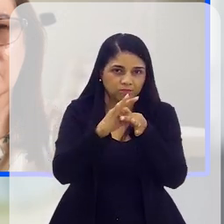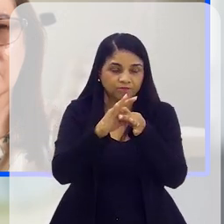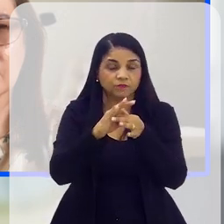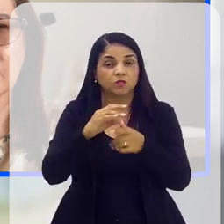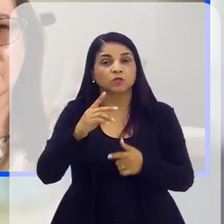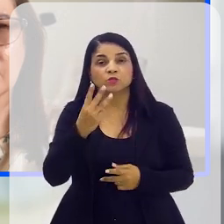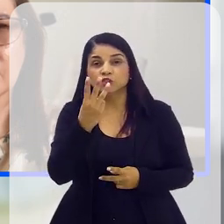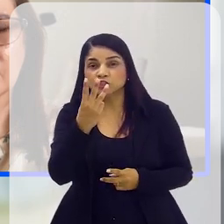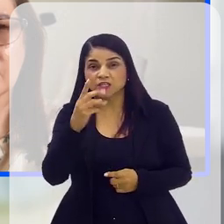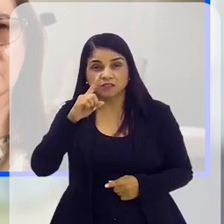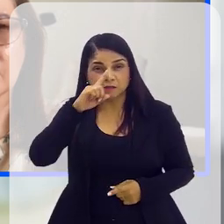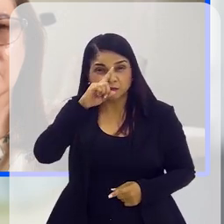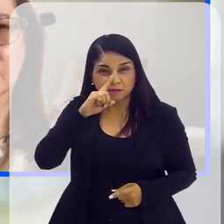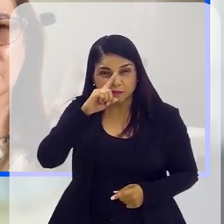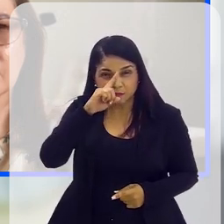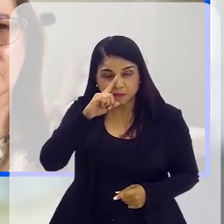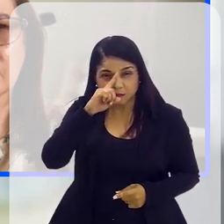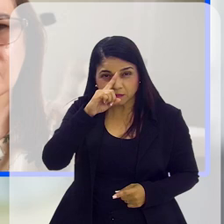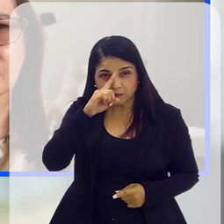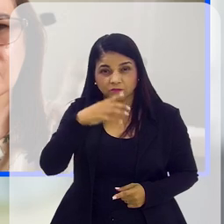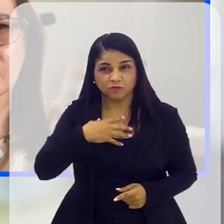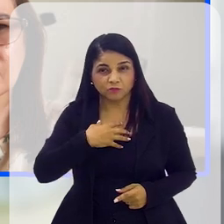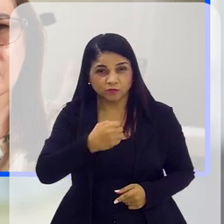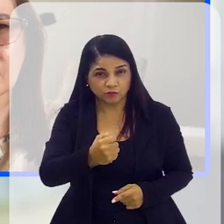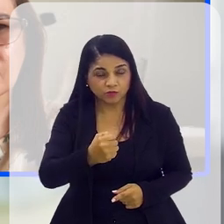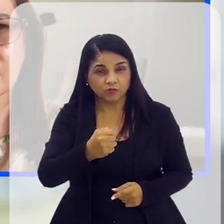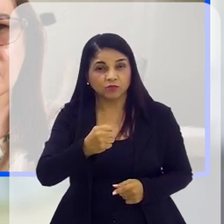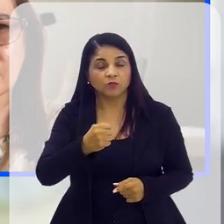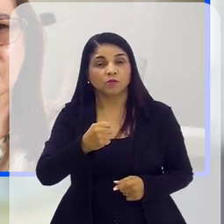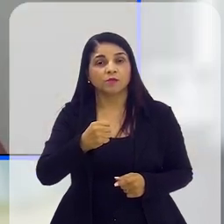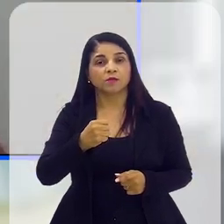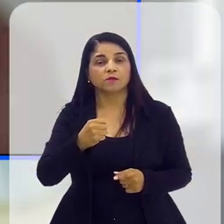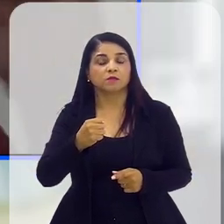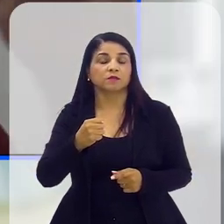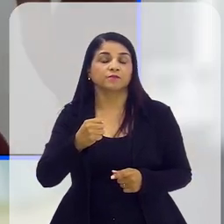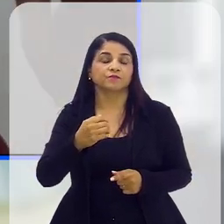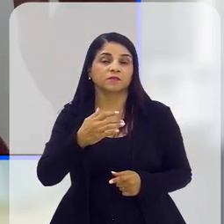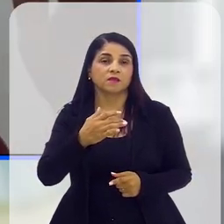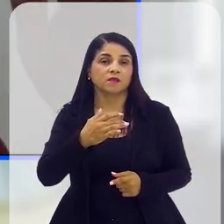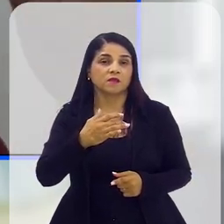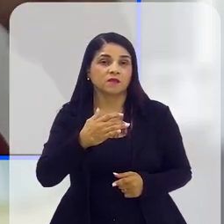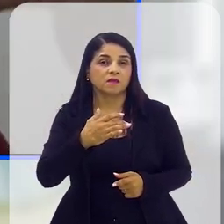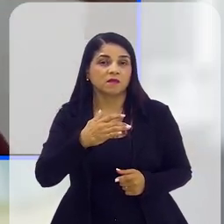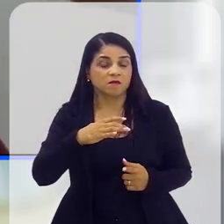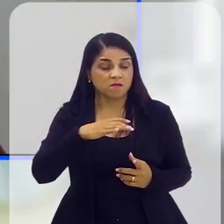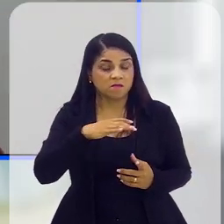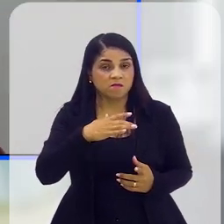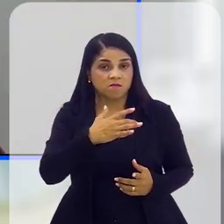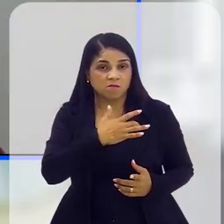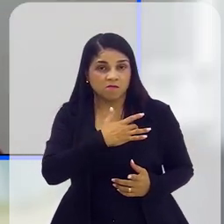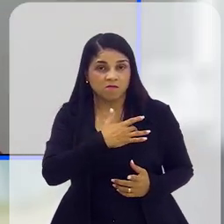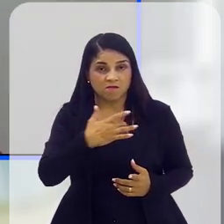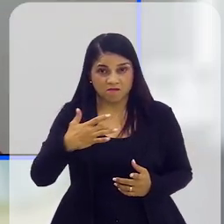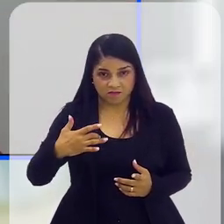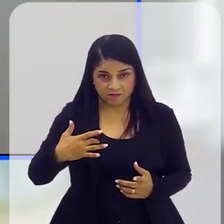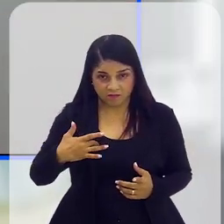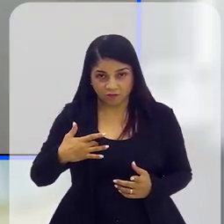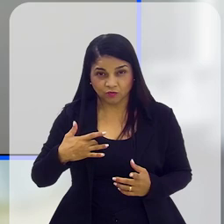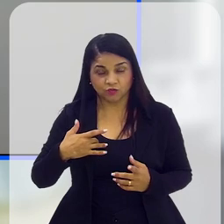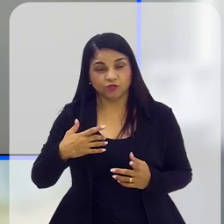principais fatores de risco para suicídio, segundo a Organização Mundial de Saúde, em primeiro lugar, a tentativa anterior.